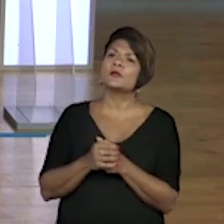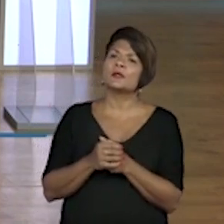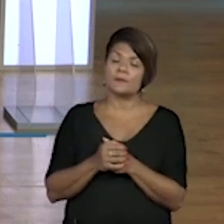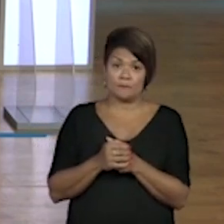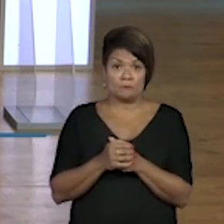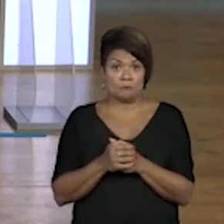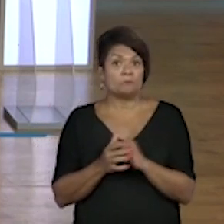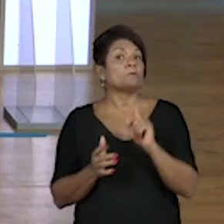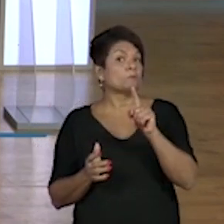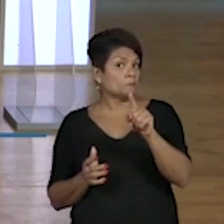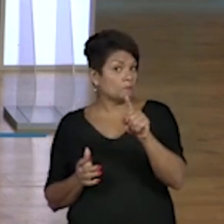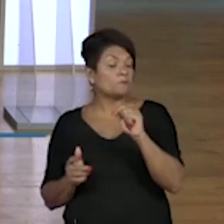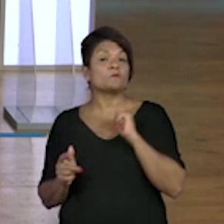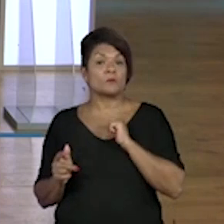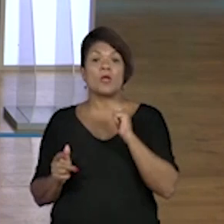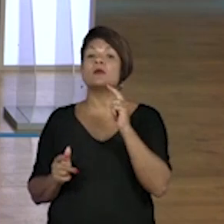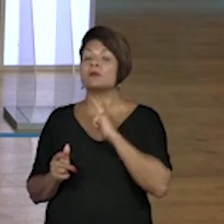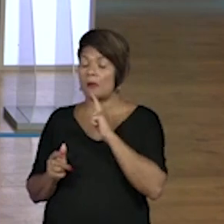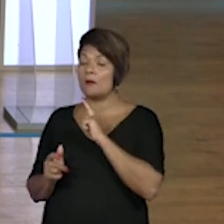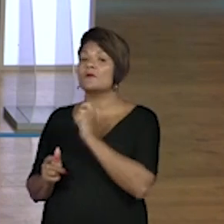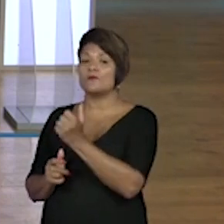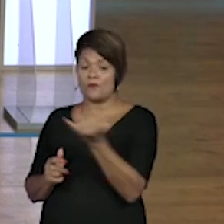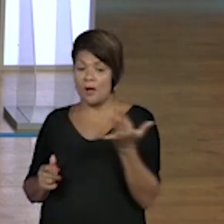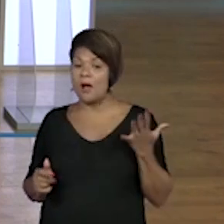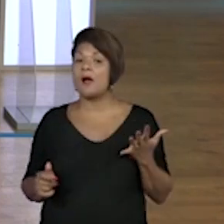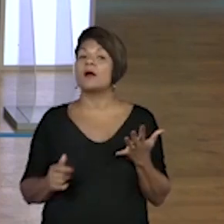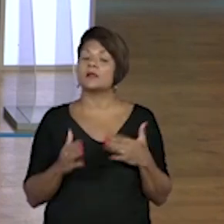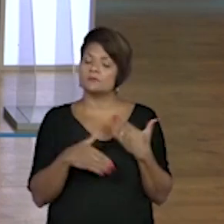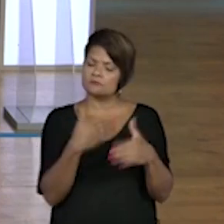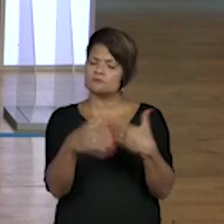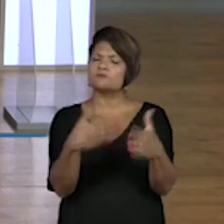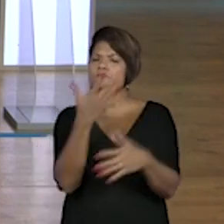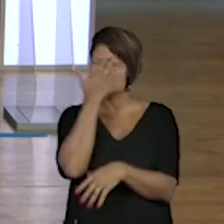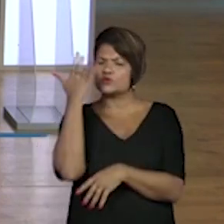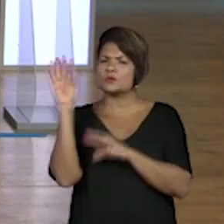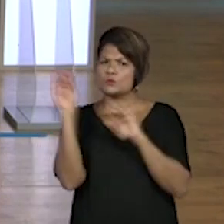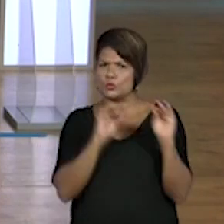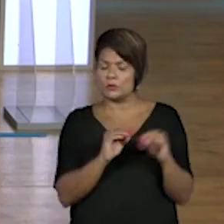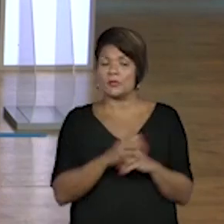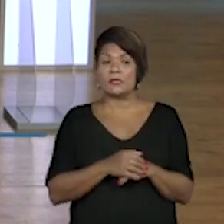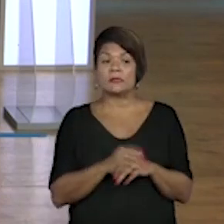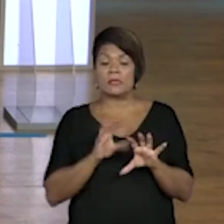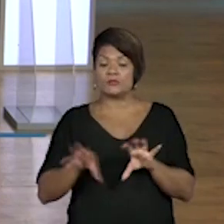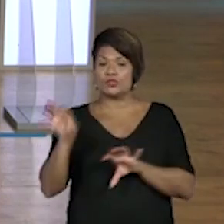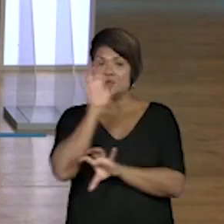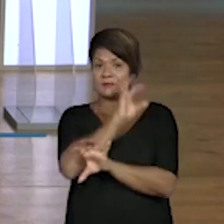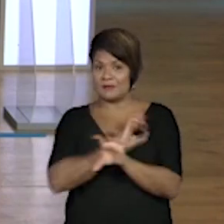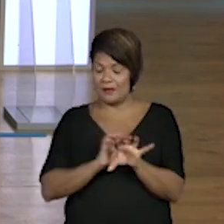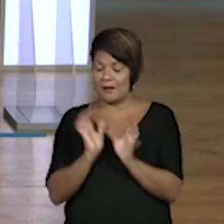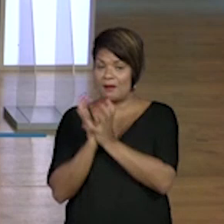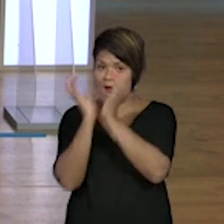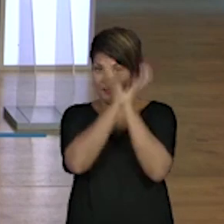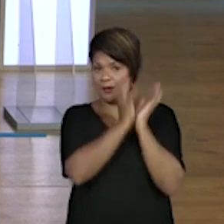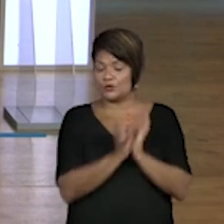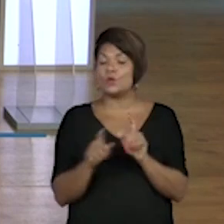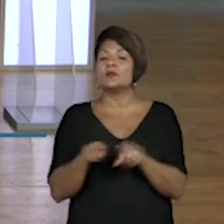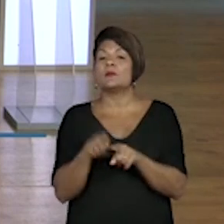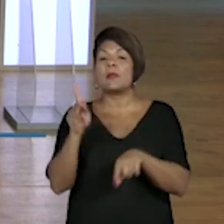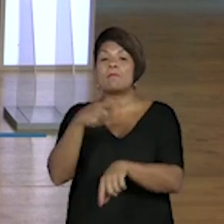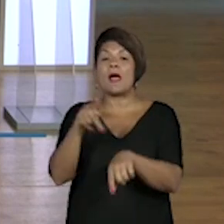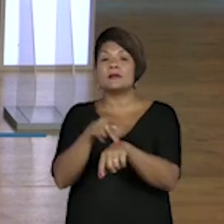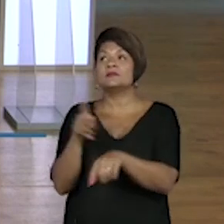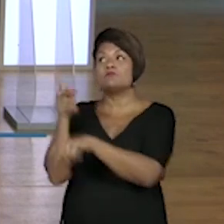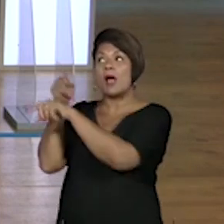Existem muitas pessoas que acabam fazendo esse processo de migração, tanto de estado quanto de país, Troca de país,